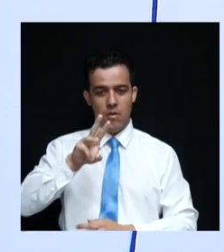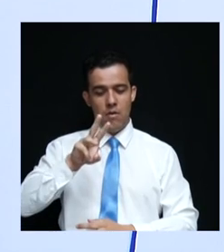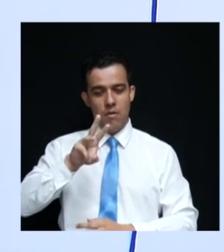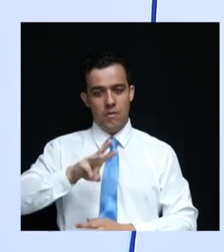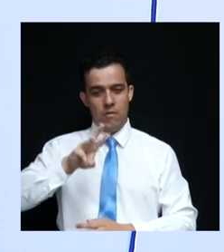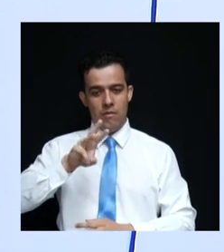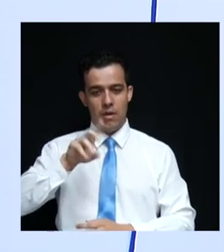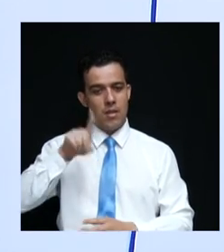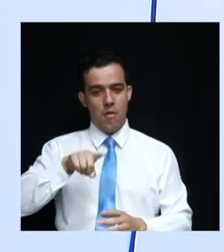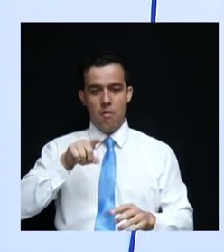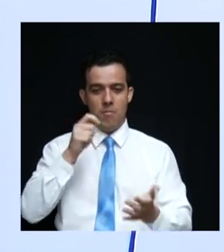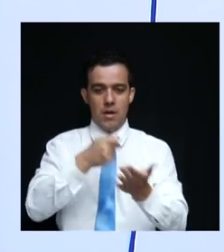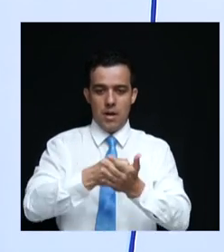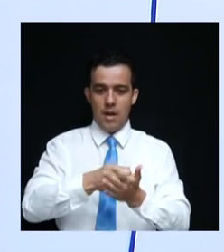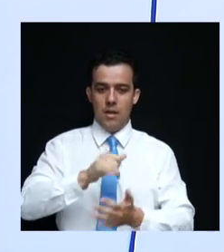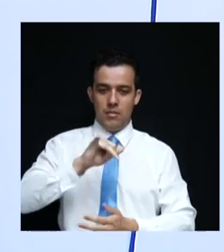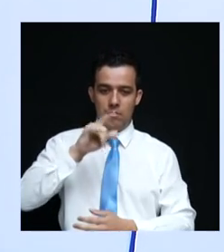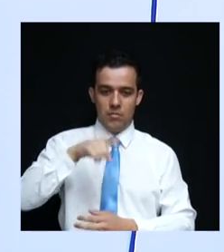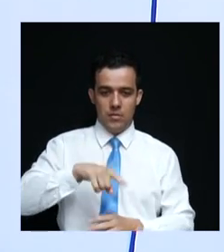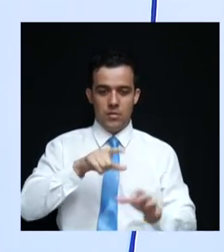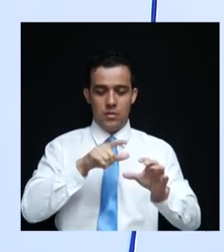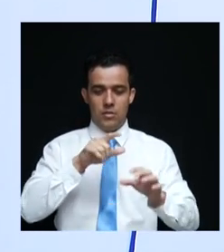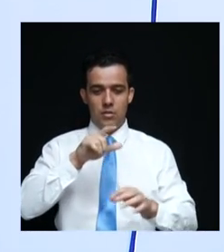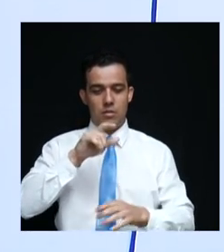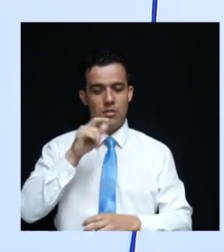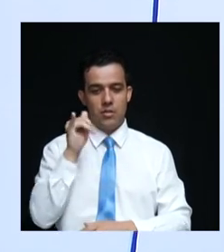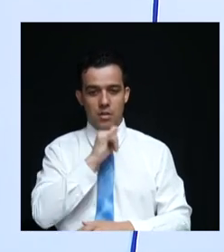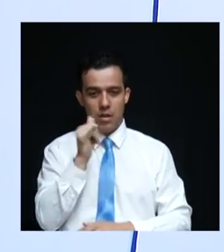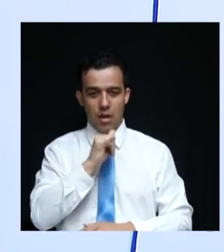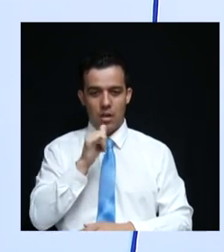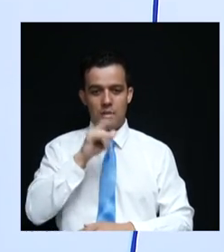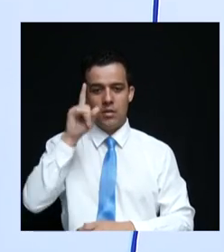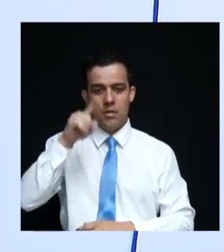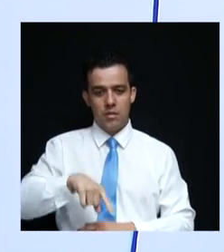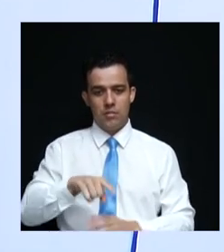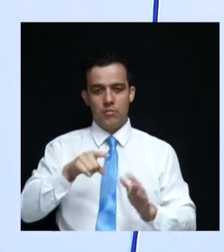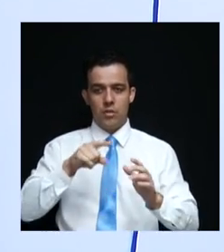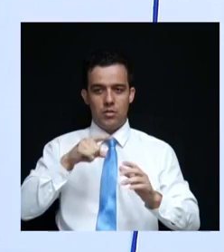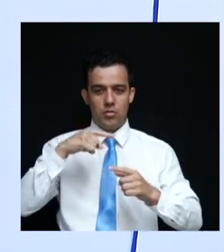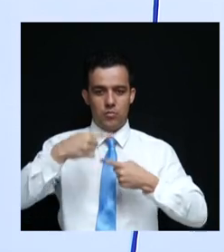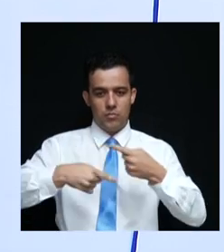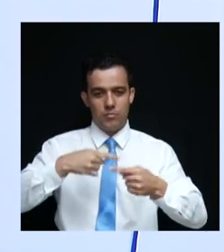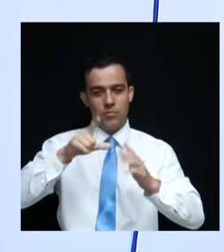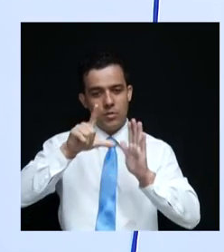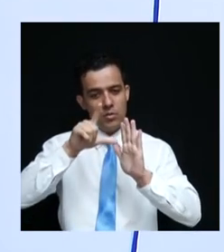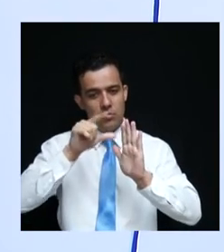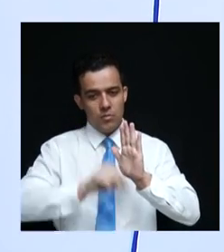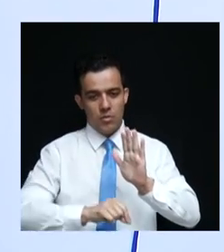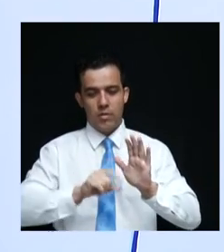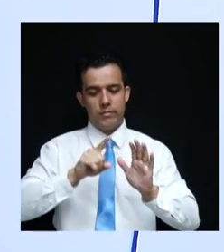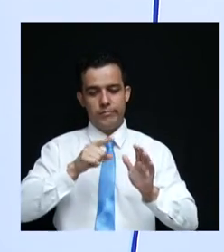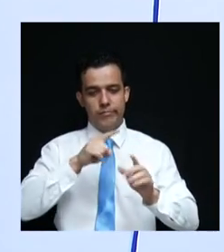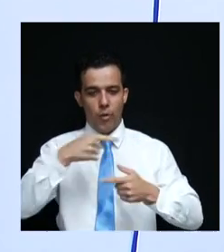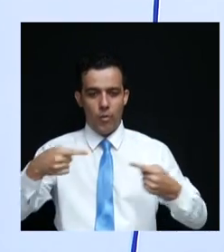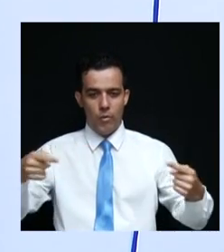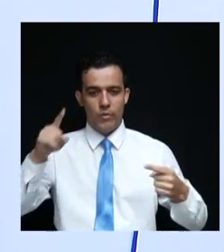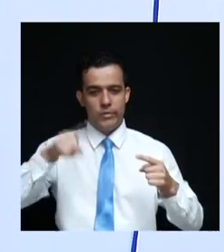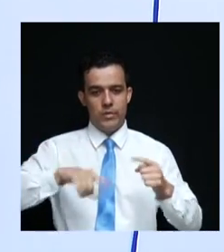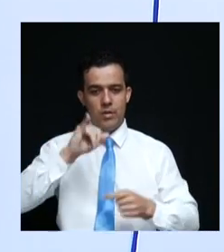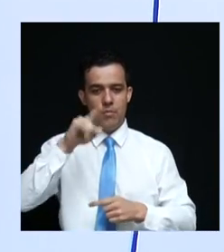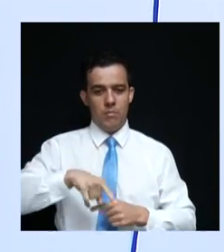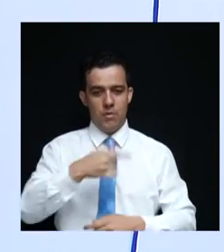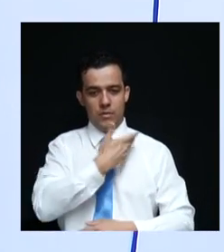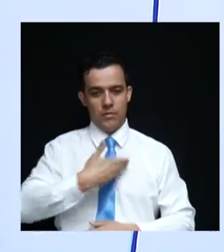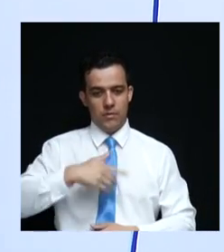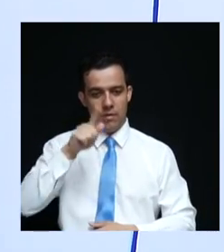a tarifa de energia. E vamos reduzir gradativamente, condicionado a metas de arrecadação, os demais impostos do nosso Estado. Vamos